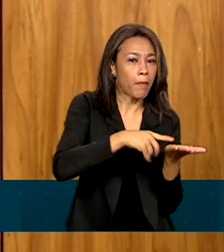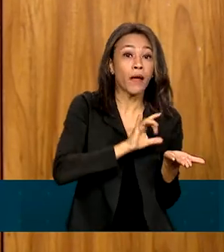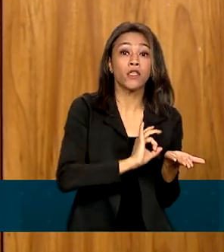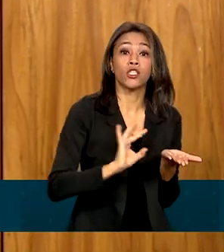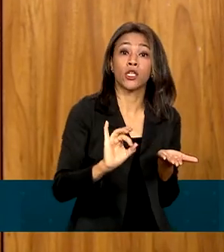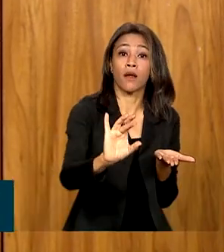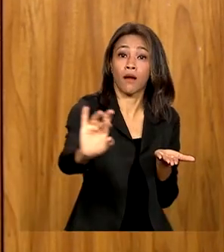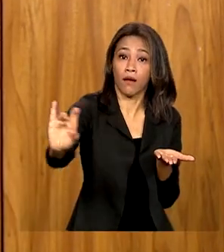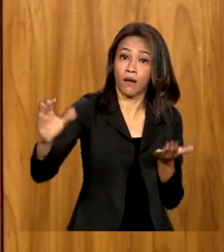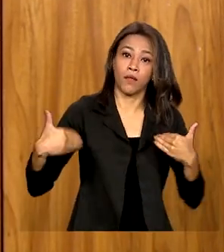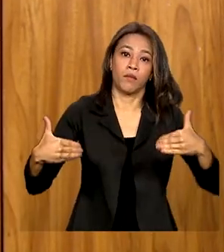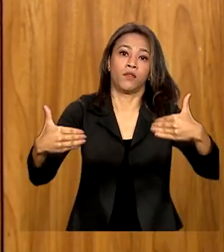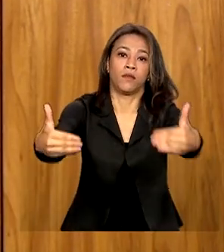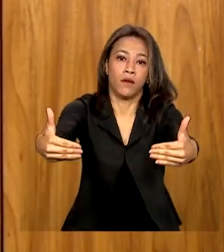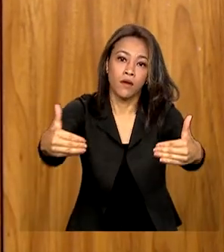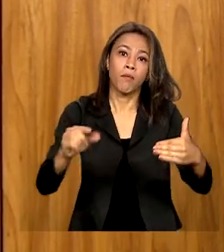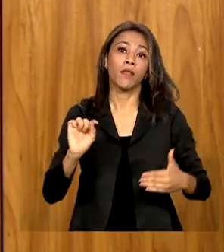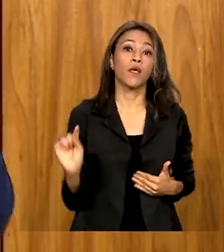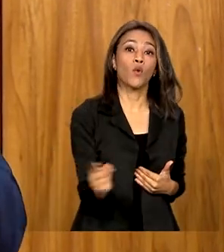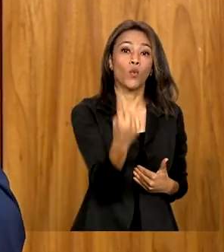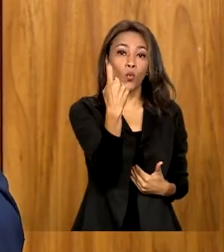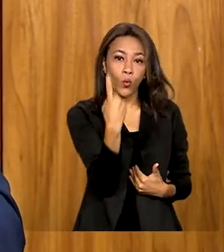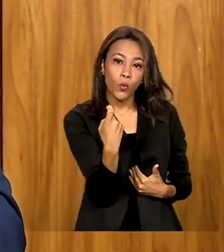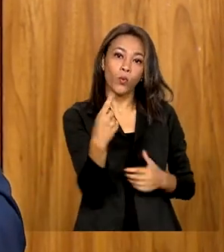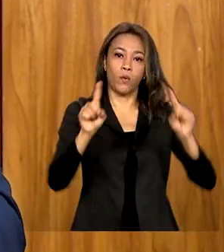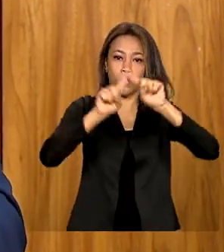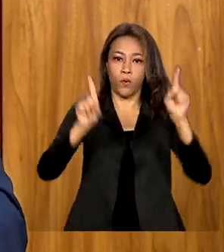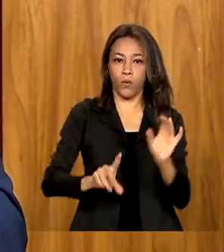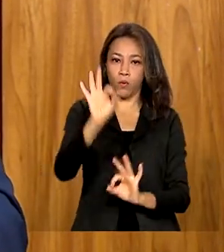ministério Para ter um programa único para apresentar a vocês precisamos combinar as sugestões